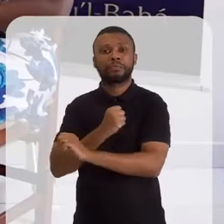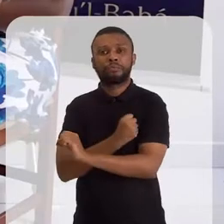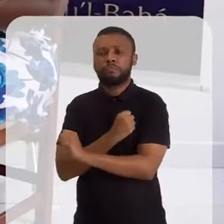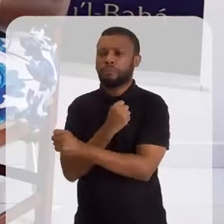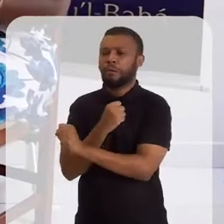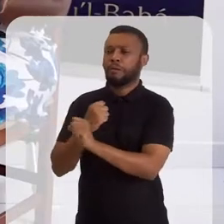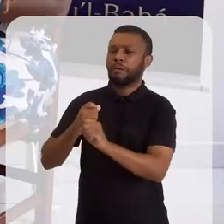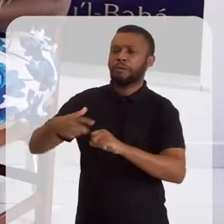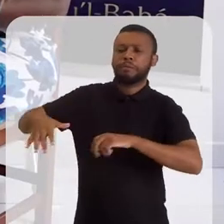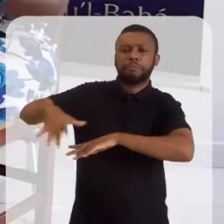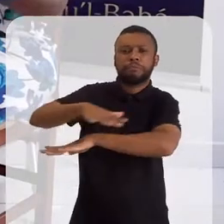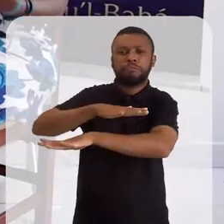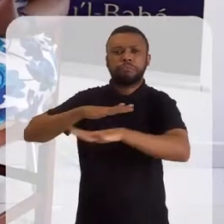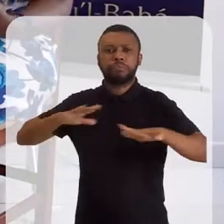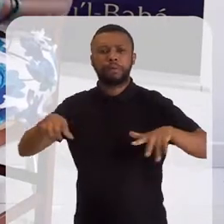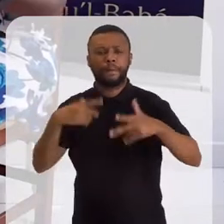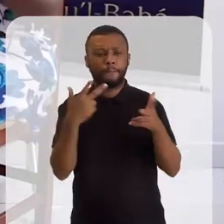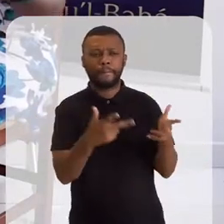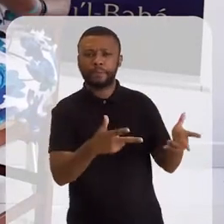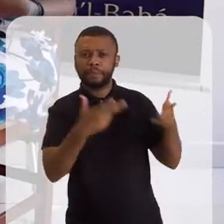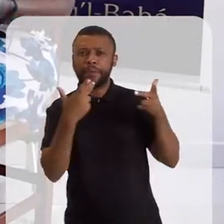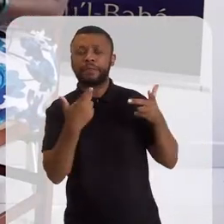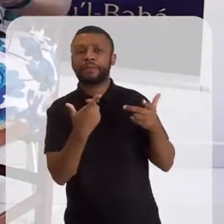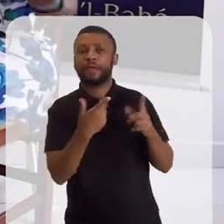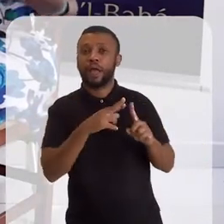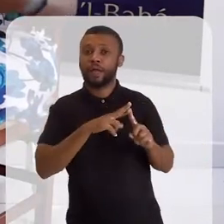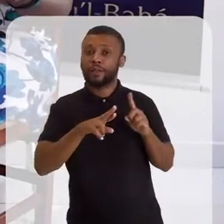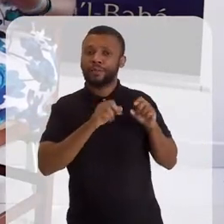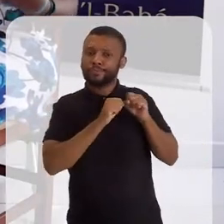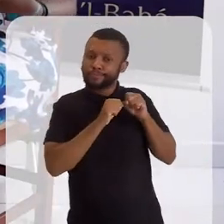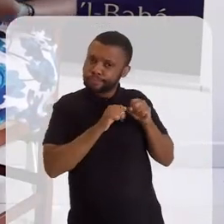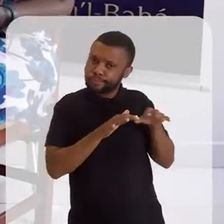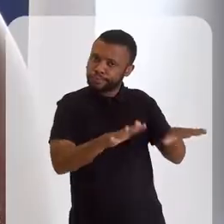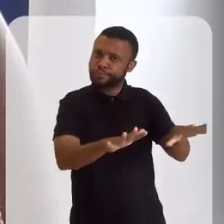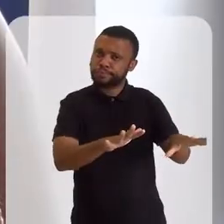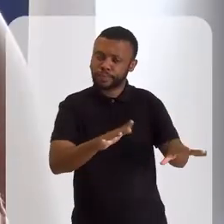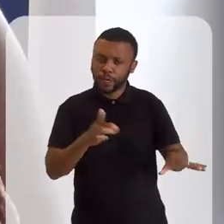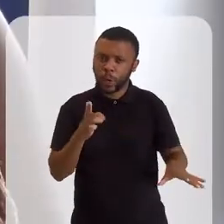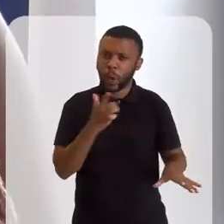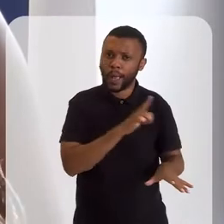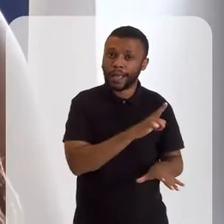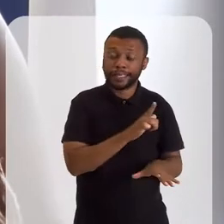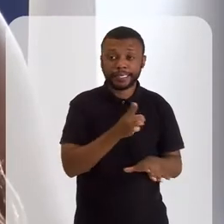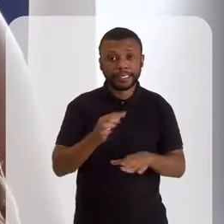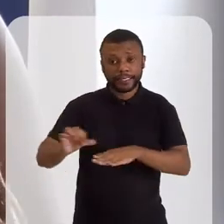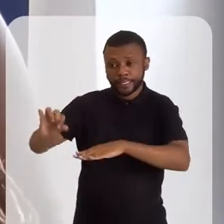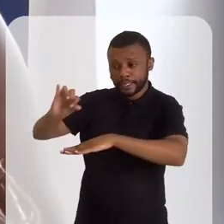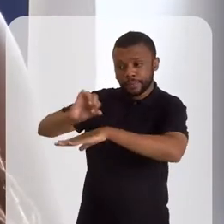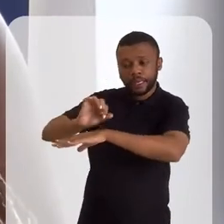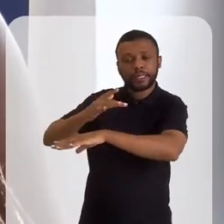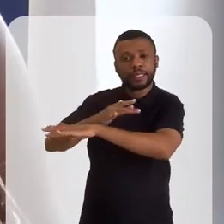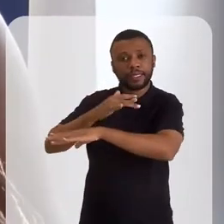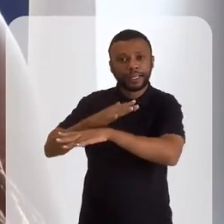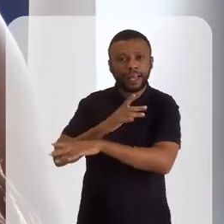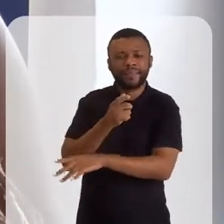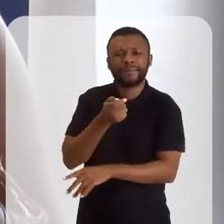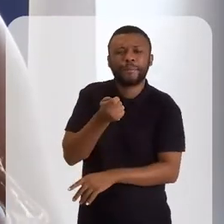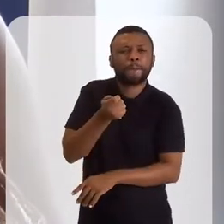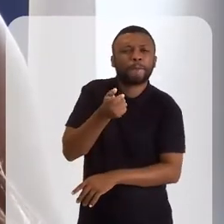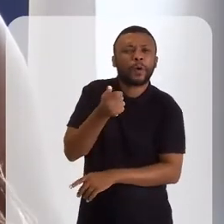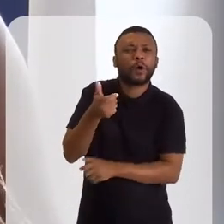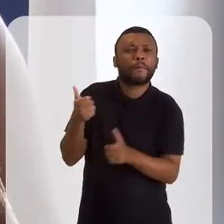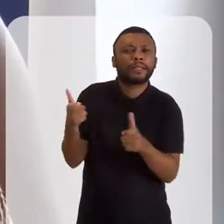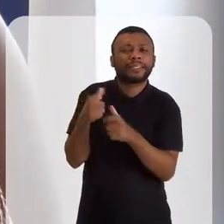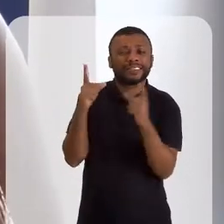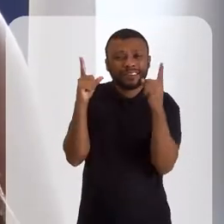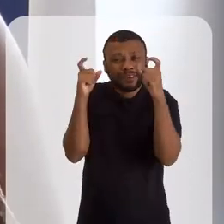Então, realmente, a gente vê como que o crescimento em cidades menores acontece em larga escala. E nas cidades capitais, nas cidades grandes, realmente fica